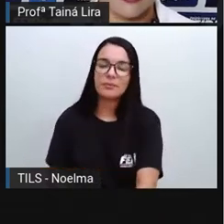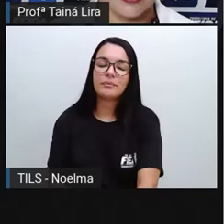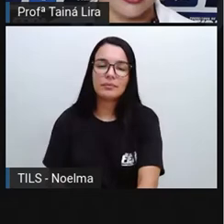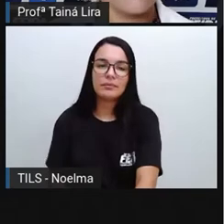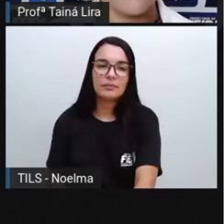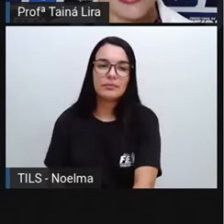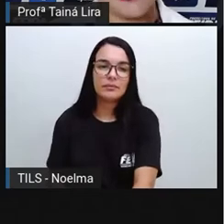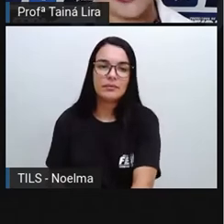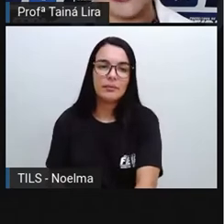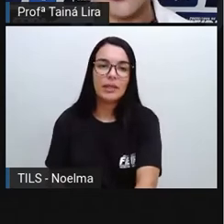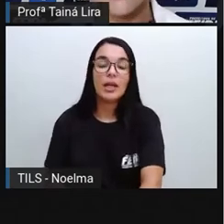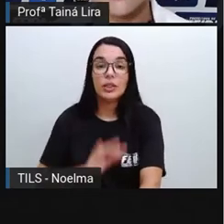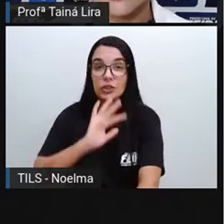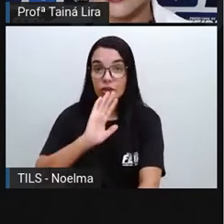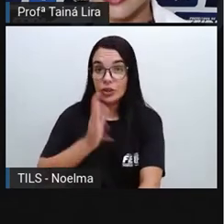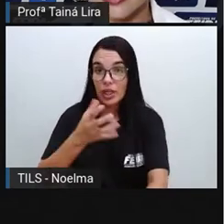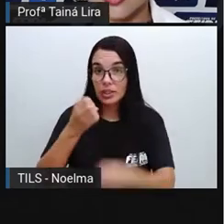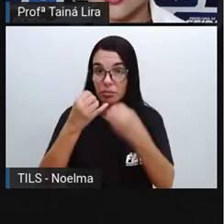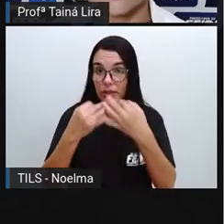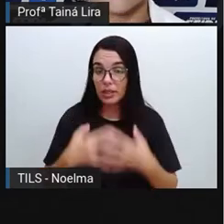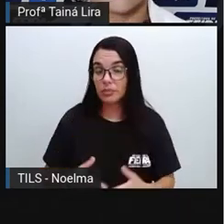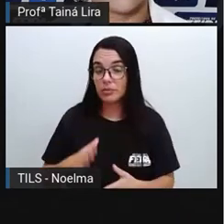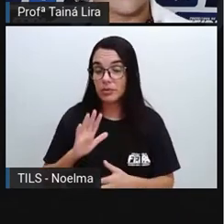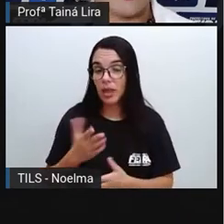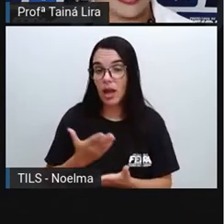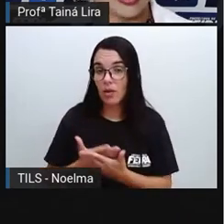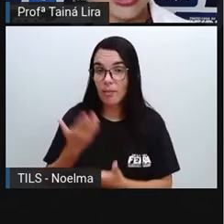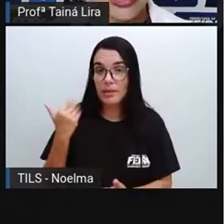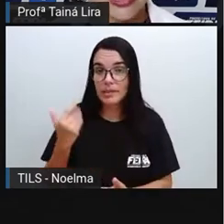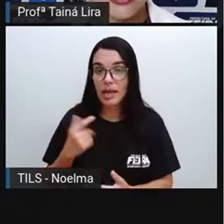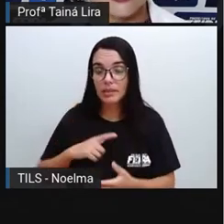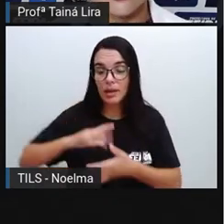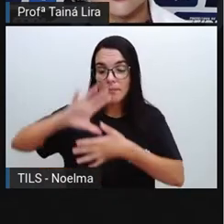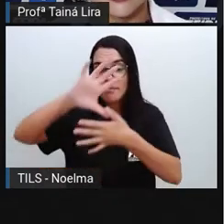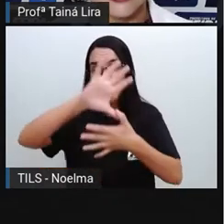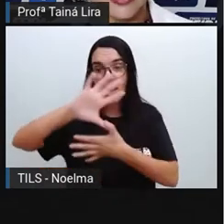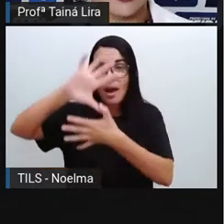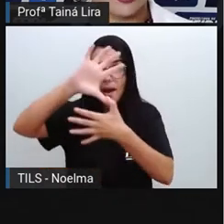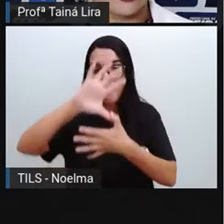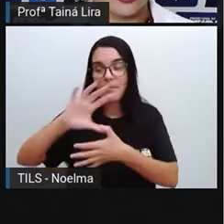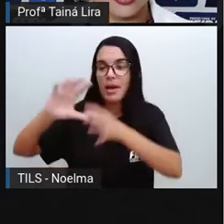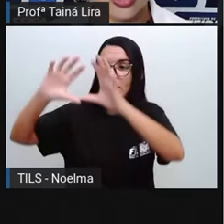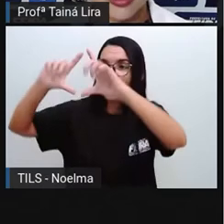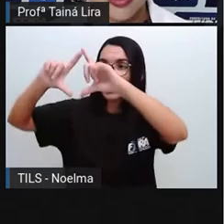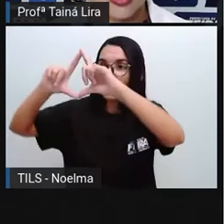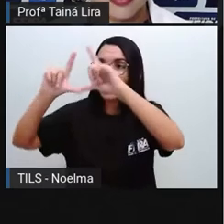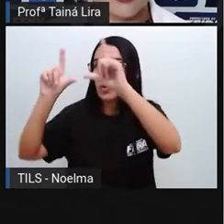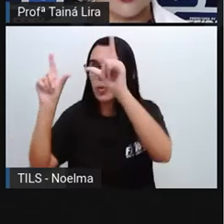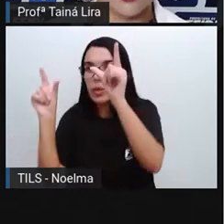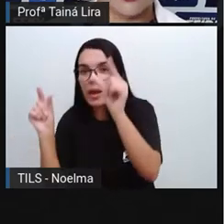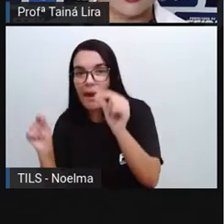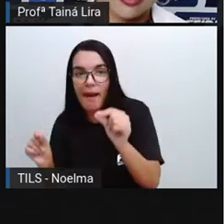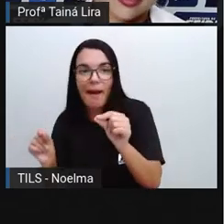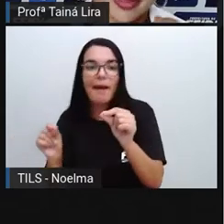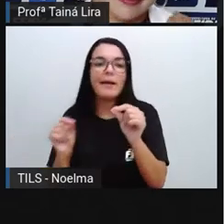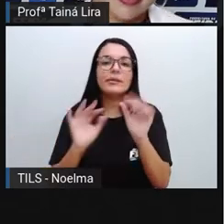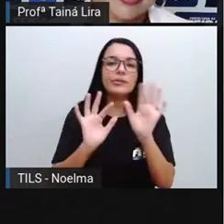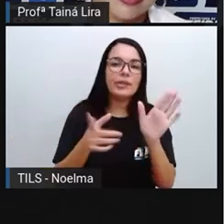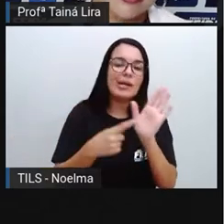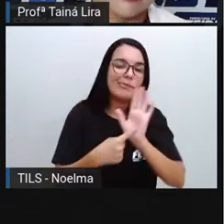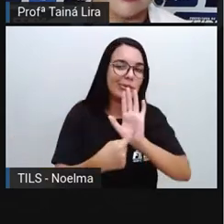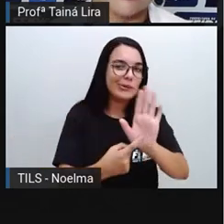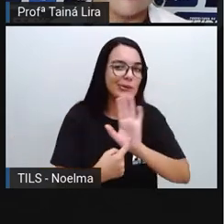questão dos mapas, né? Que tínhamos ali o mapa lunar, né? A Proja mostrou a imagem para vocês dos